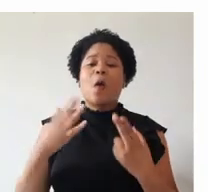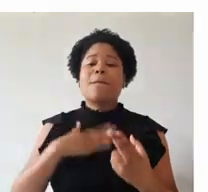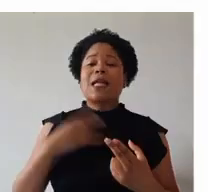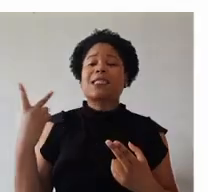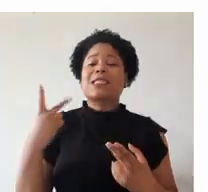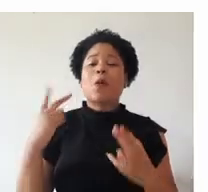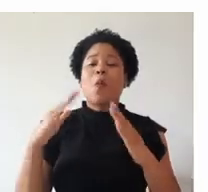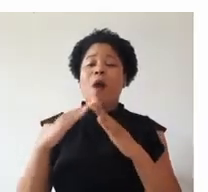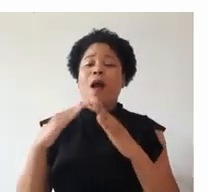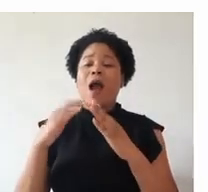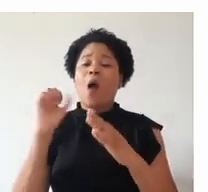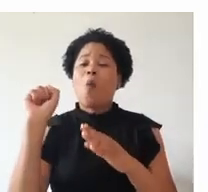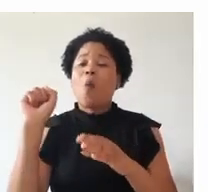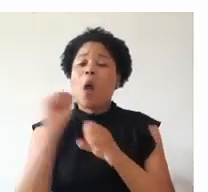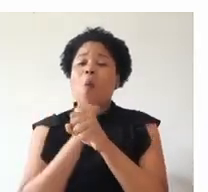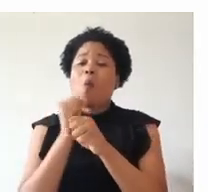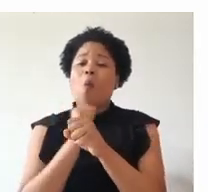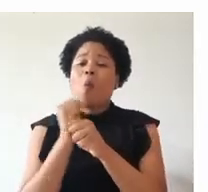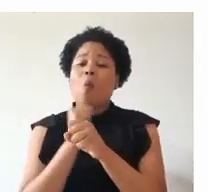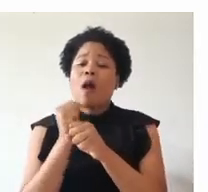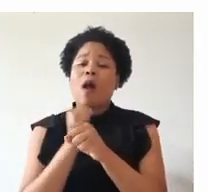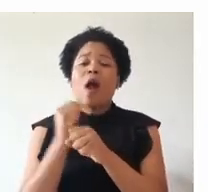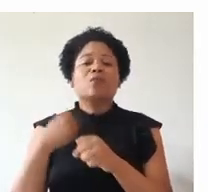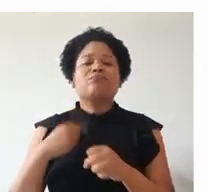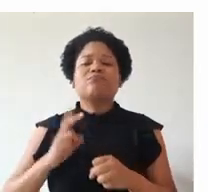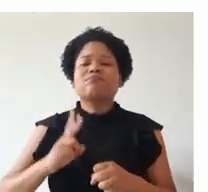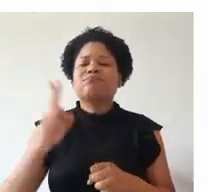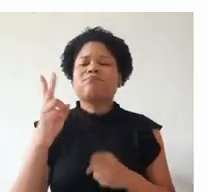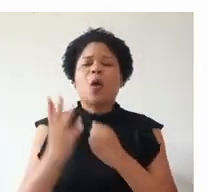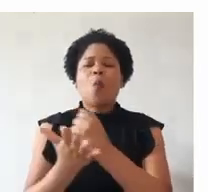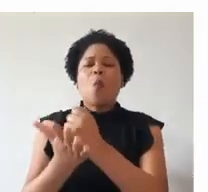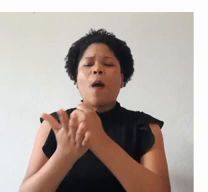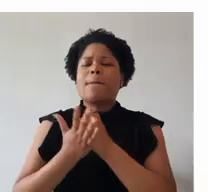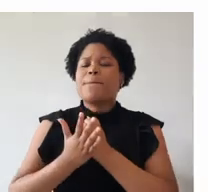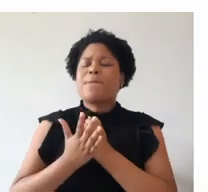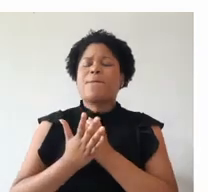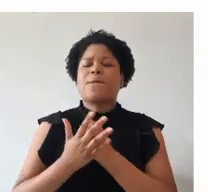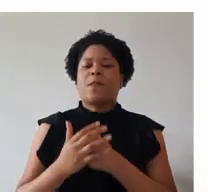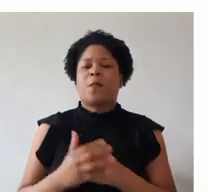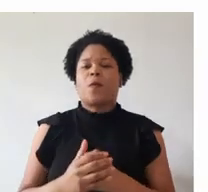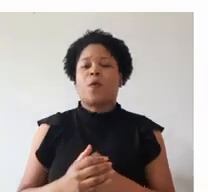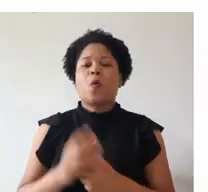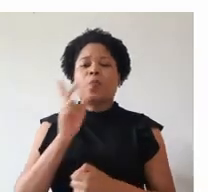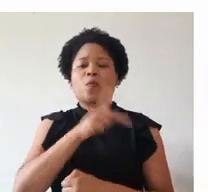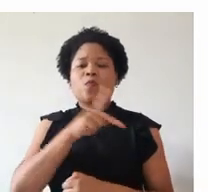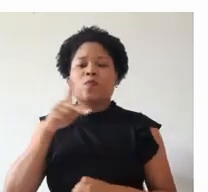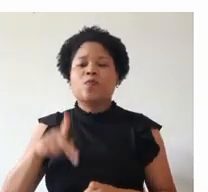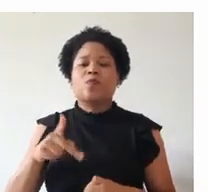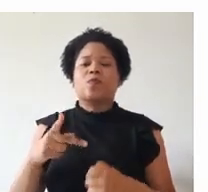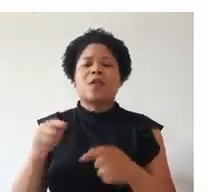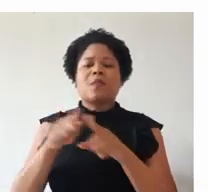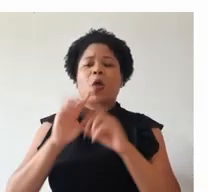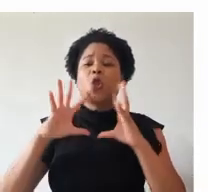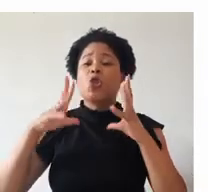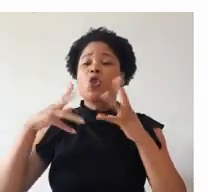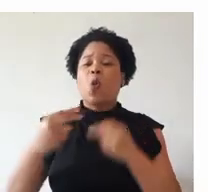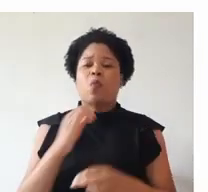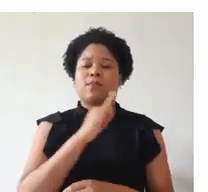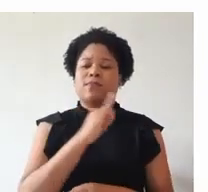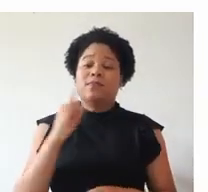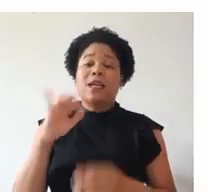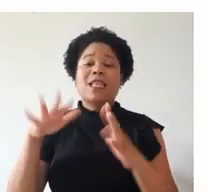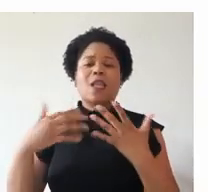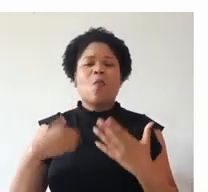minha segunda casa por oito anos e eu sempre tive um apoio muito grande dos professores e de toda a